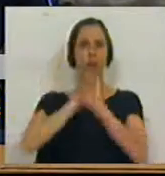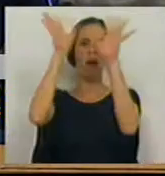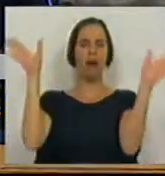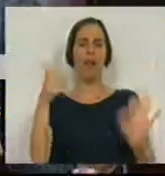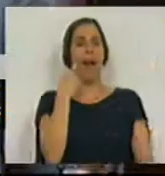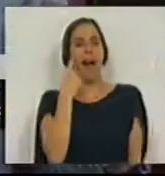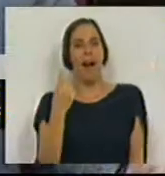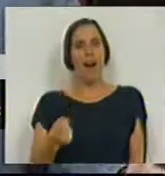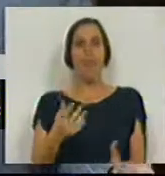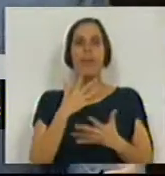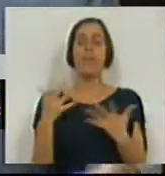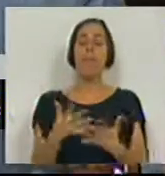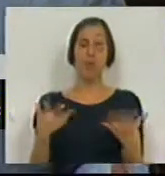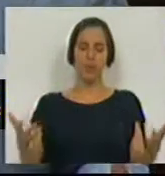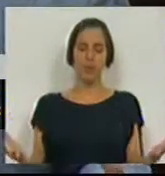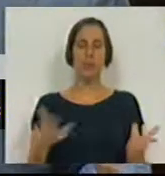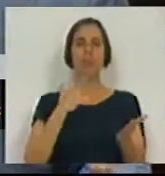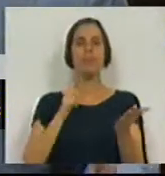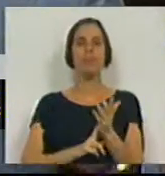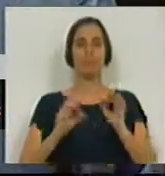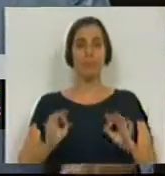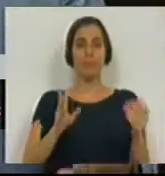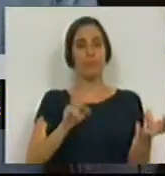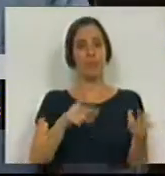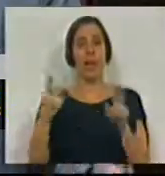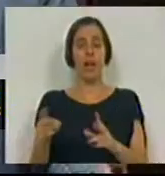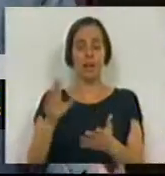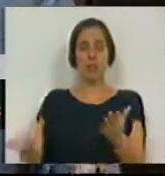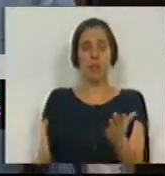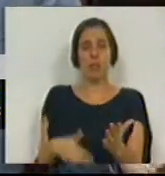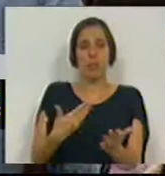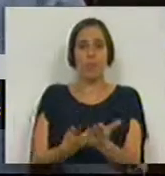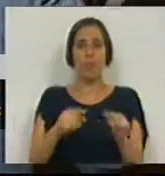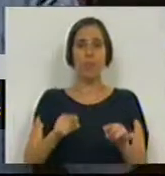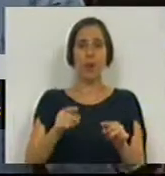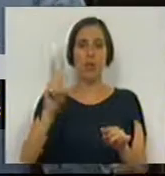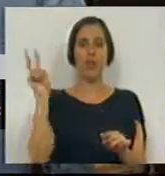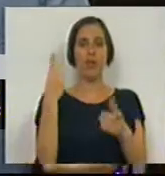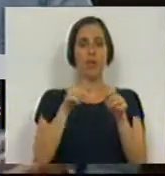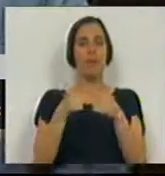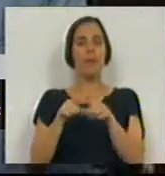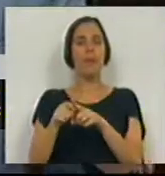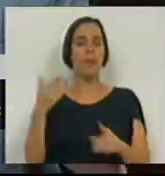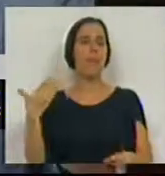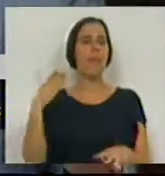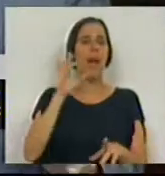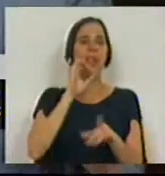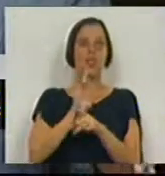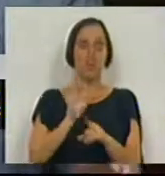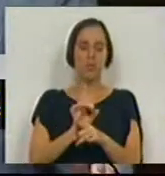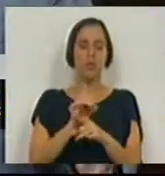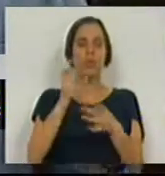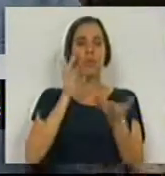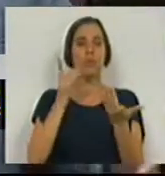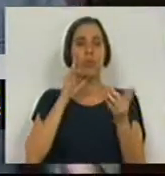reconhecimento da maioria de que, de facto, as alterações propostas pelos dois partidos vão muito para além do